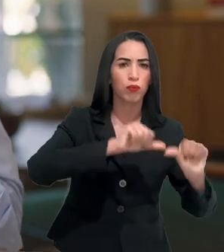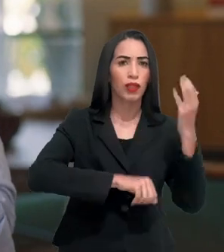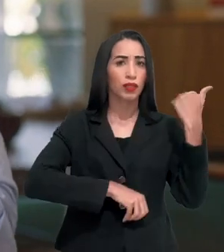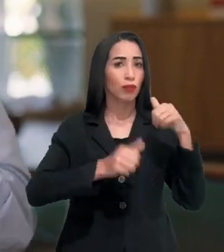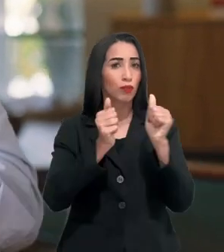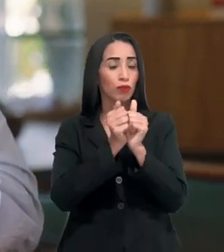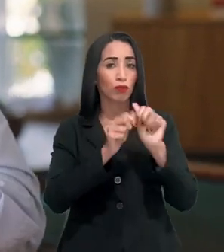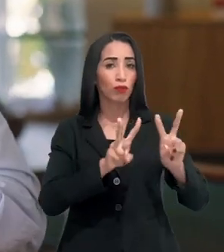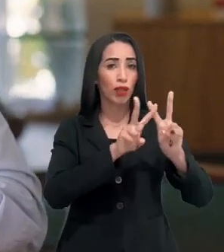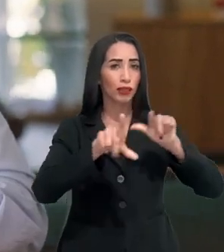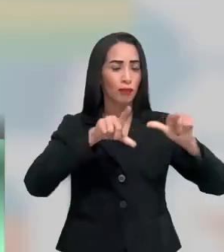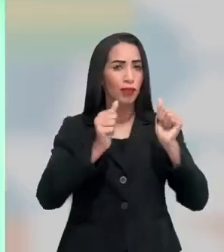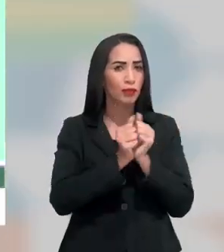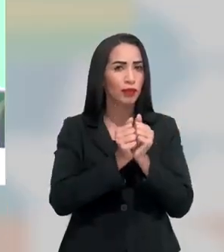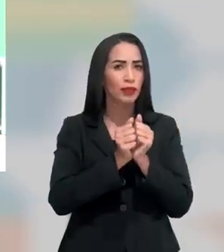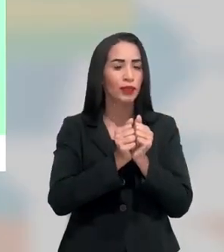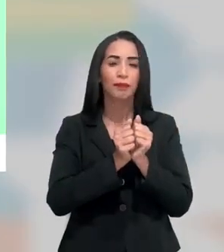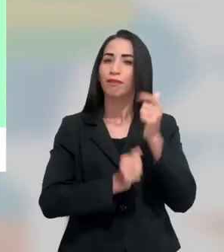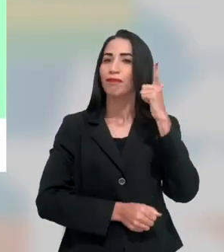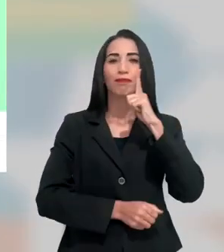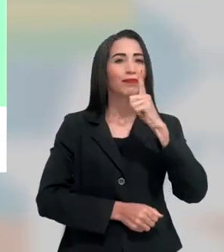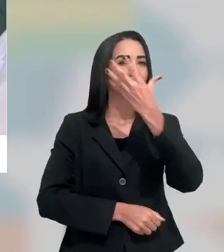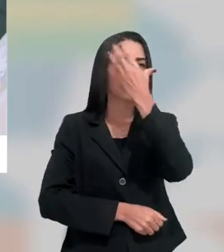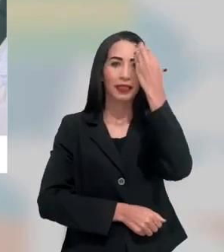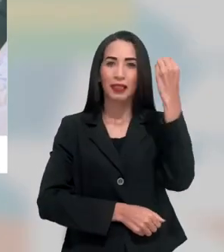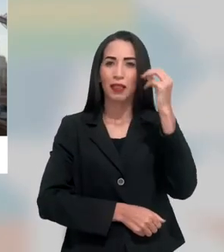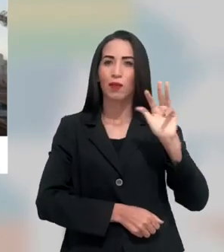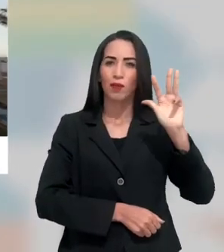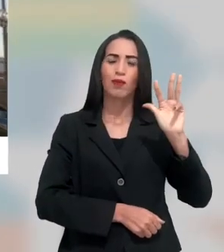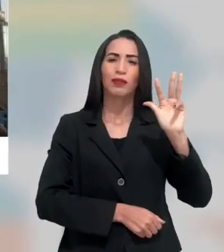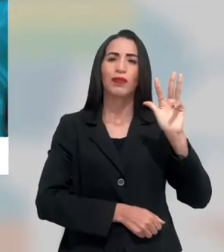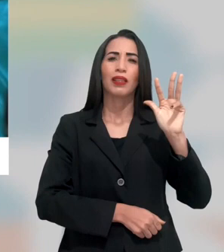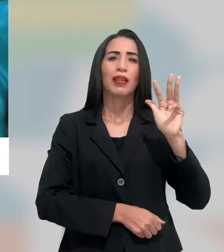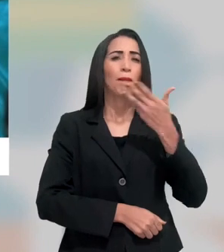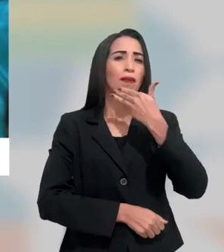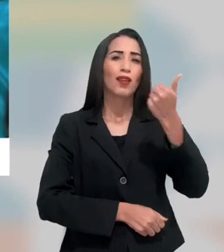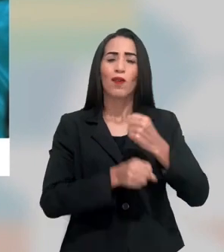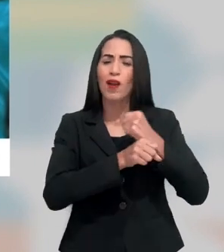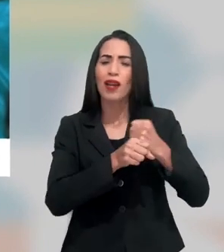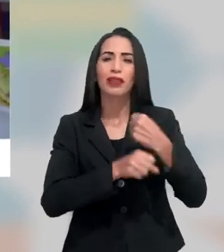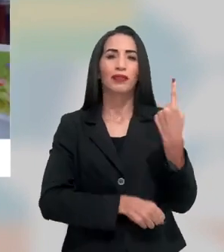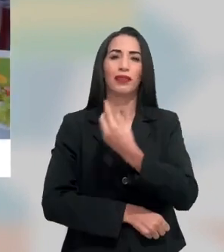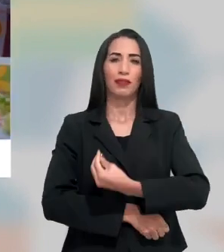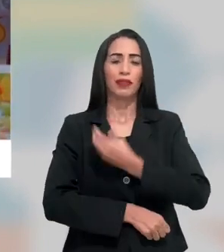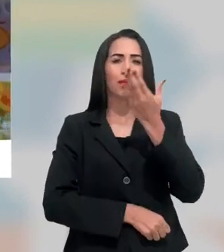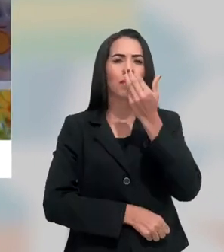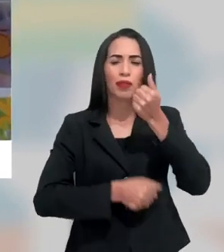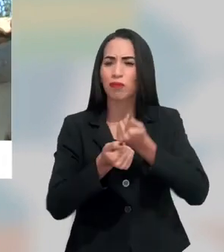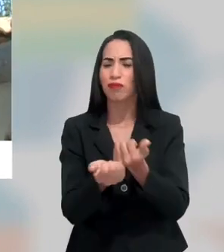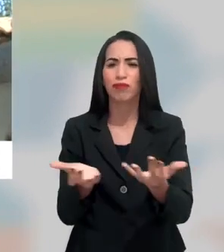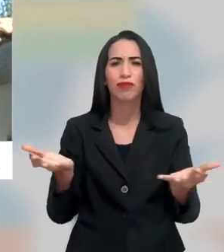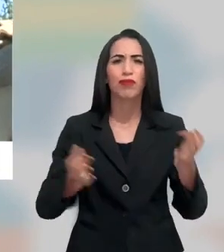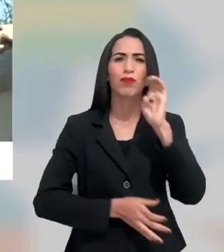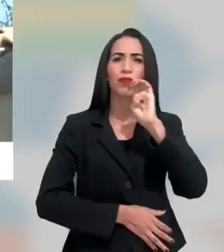eu e o Hélito trabalhamos juntos. Não dá pra esquecer, Lula. Foram os melhores anos das nossas vidas. Comida na